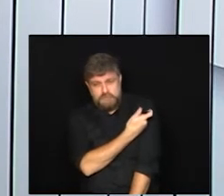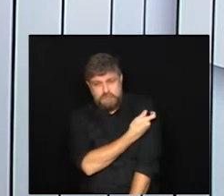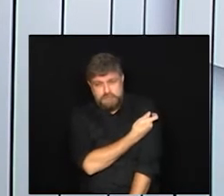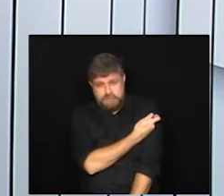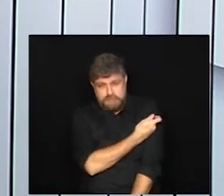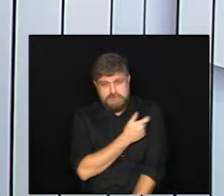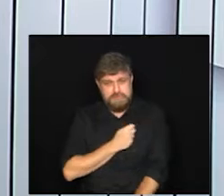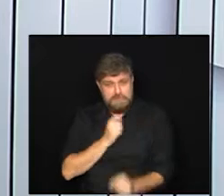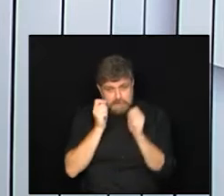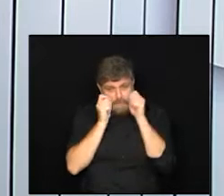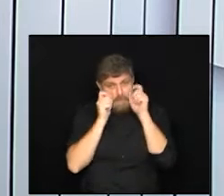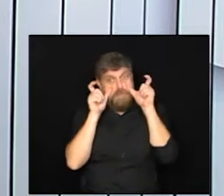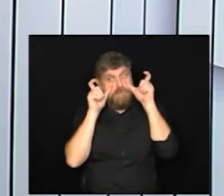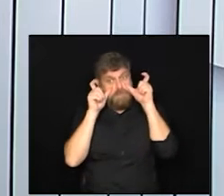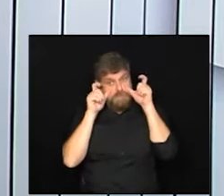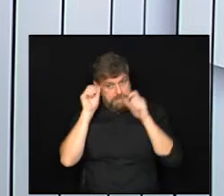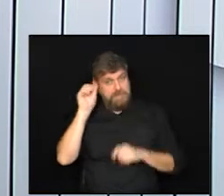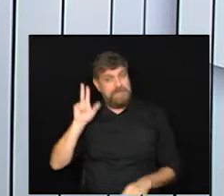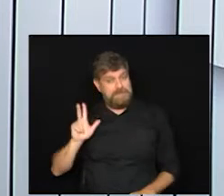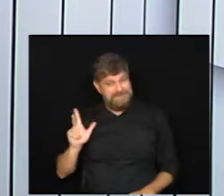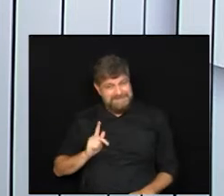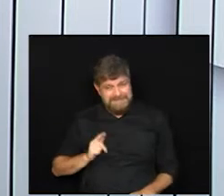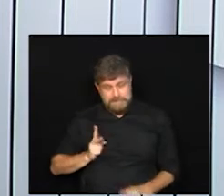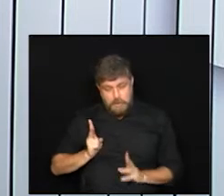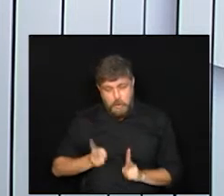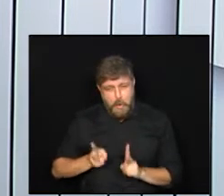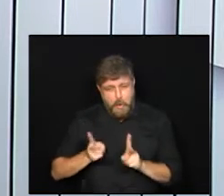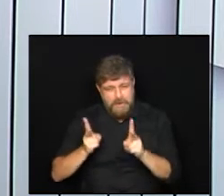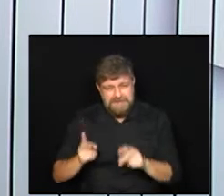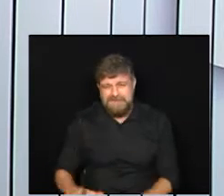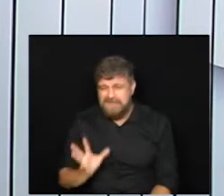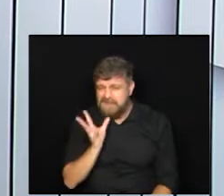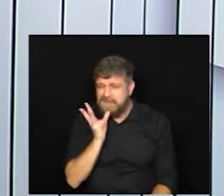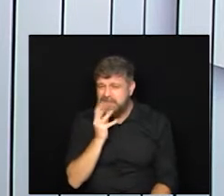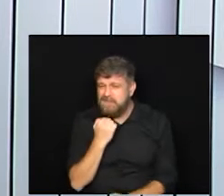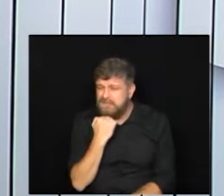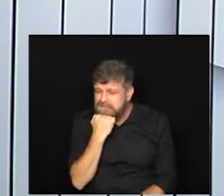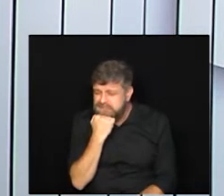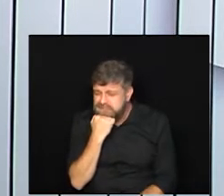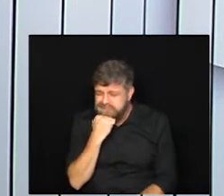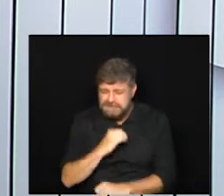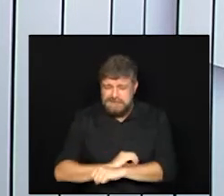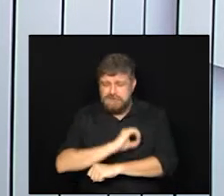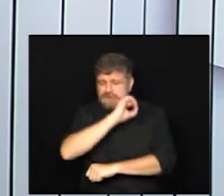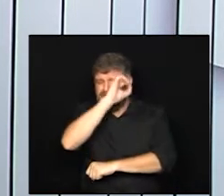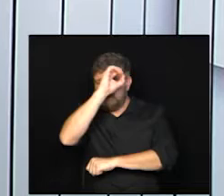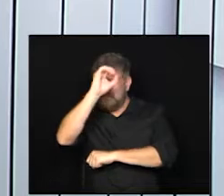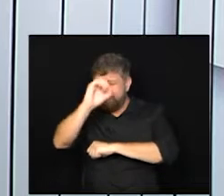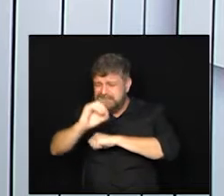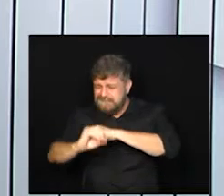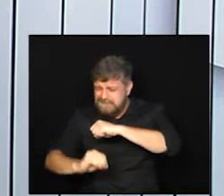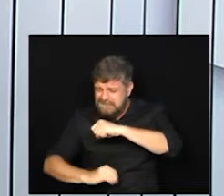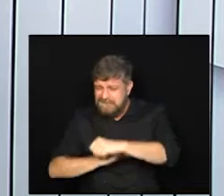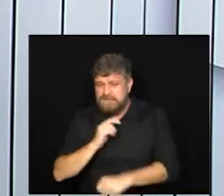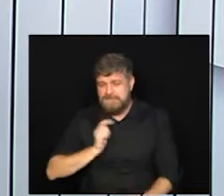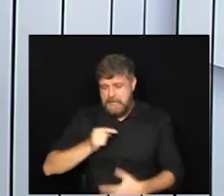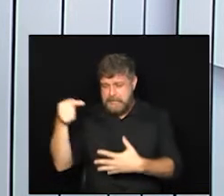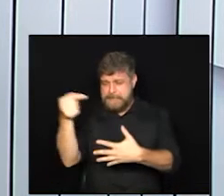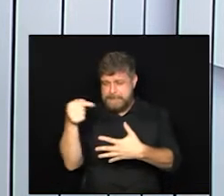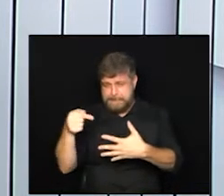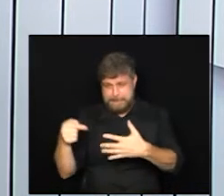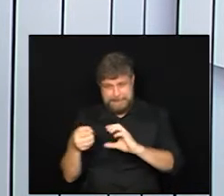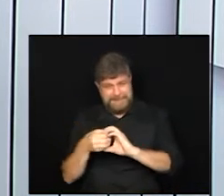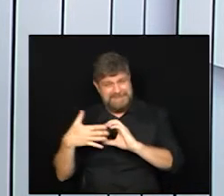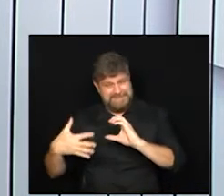para prestar atenção se for algo contínuo se demorar mais que um dia e se tiver essa série que a